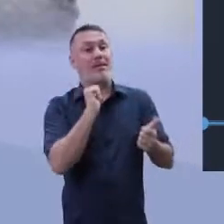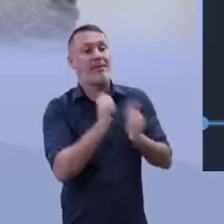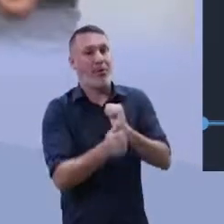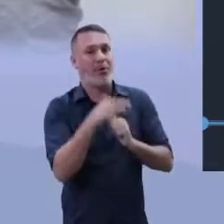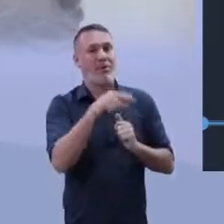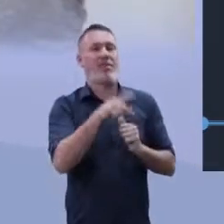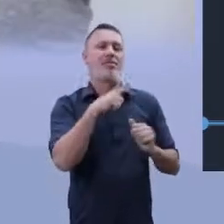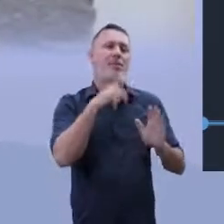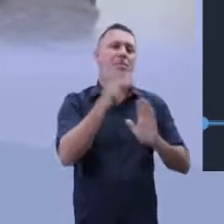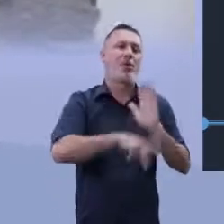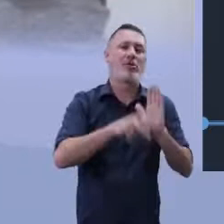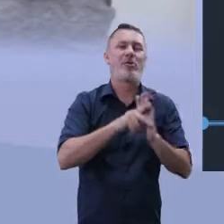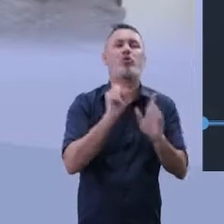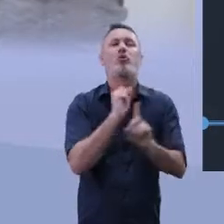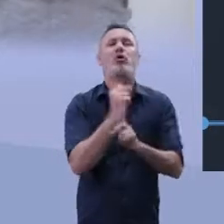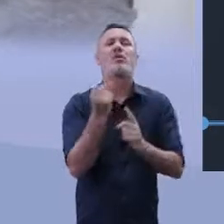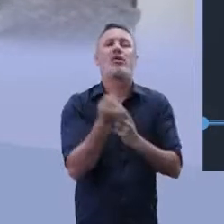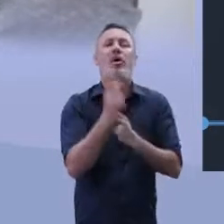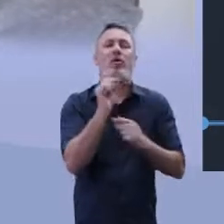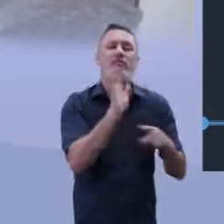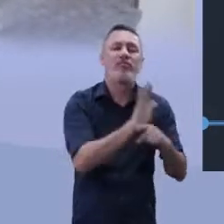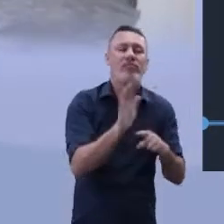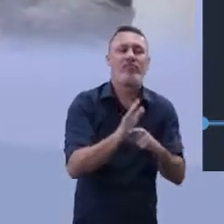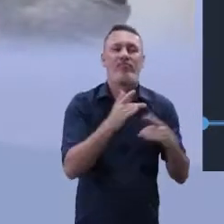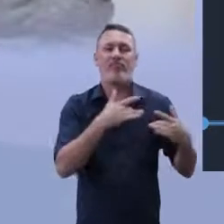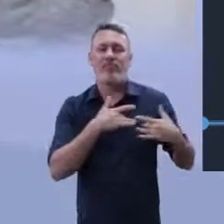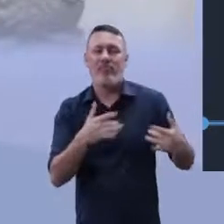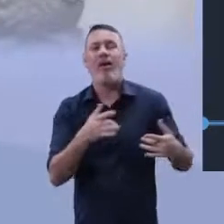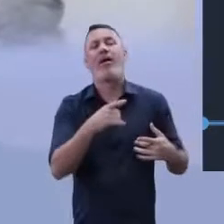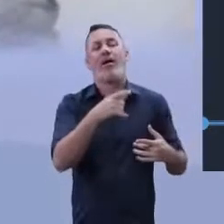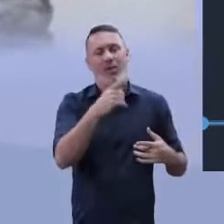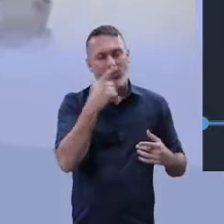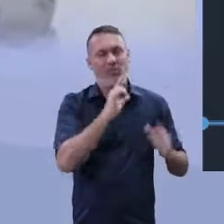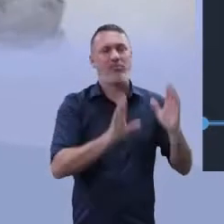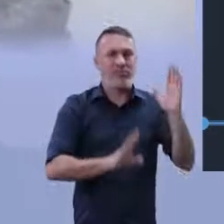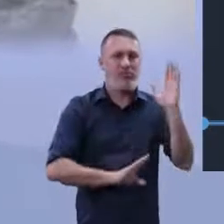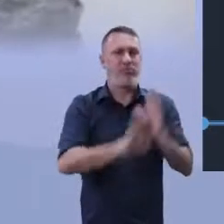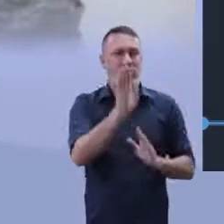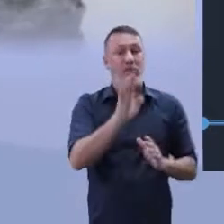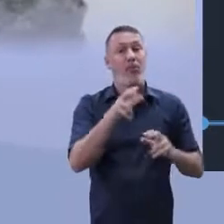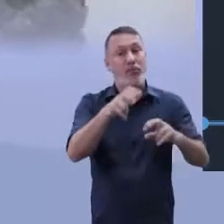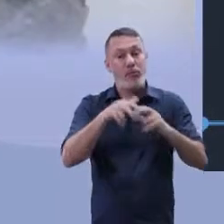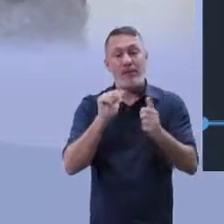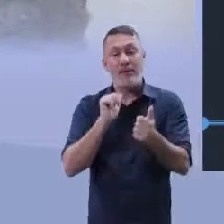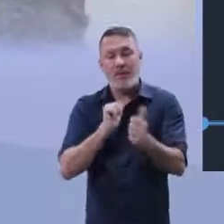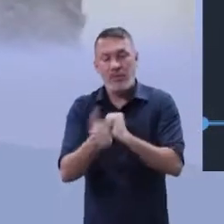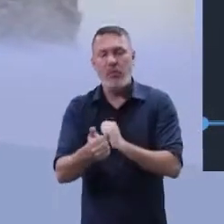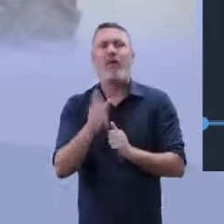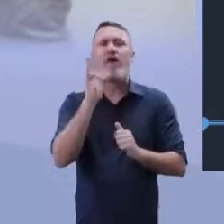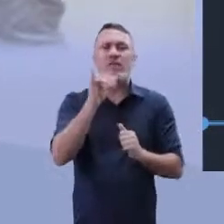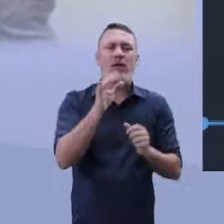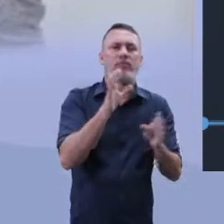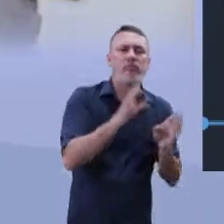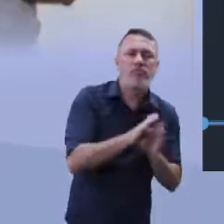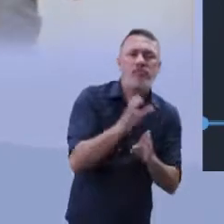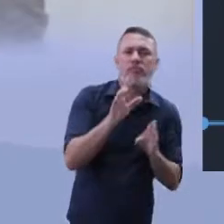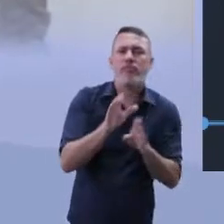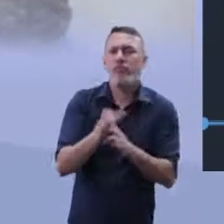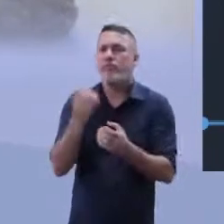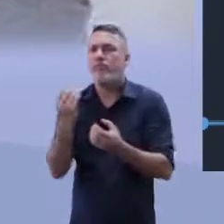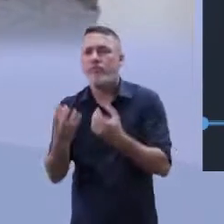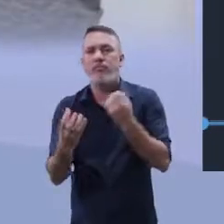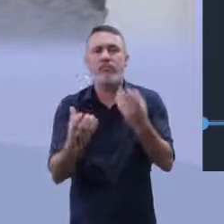projetos, muitos através dos projetos sociais, alcançaram isso aí. Então nós temos essa importância. Então o esporte, ele vai construir valores